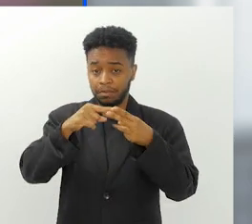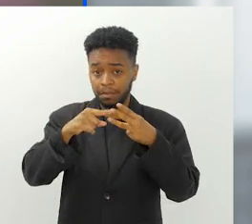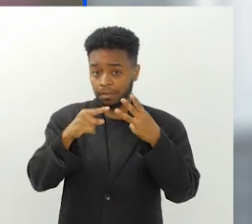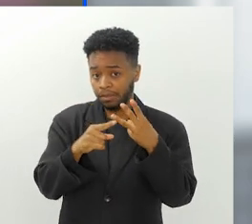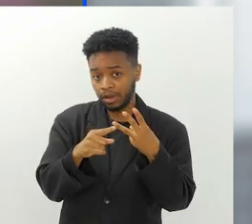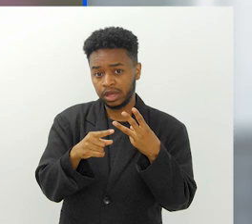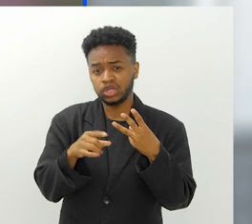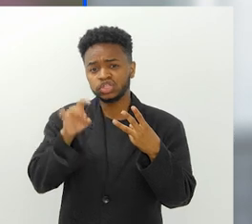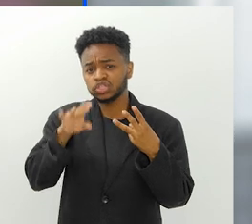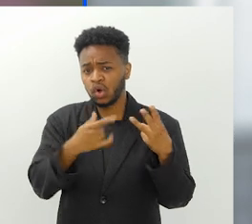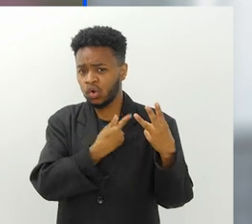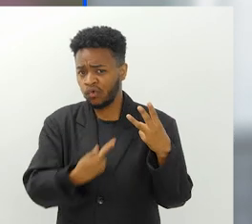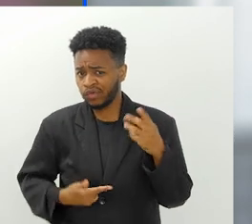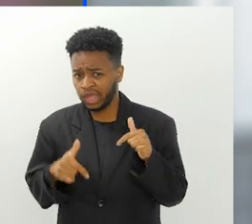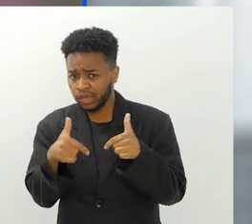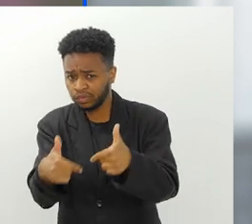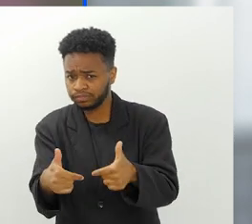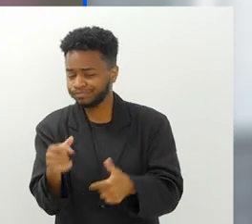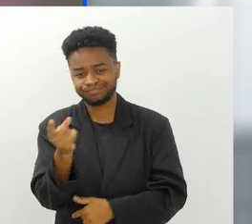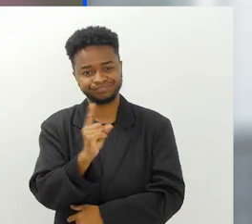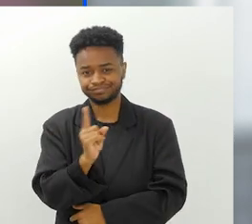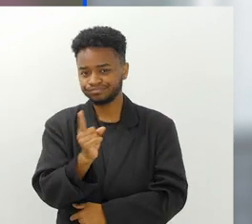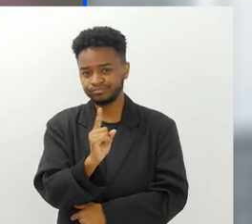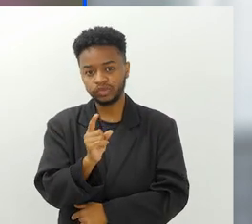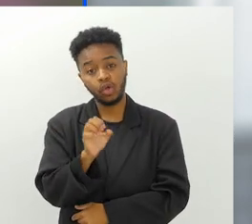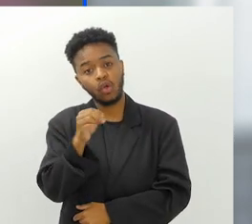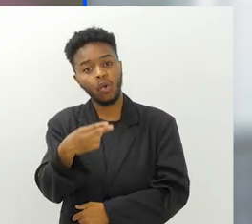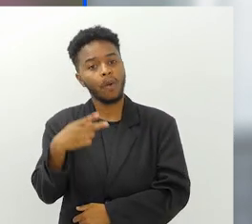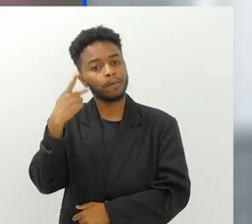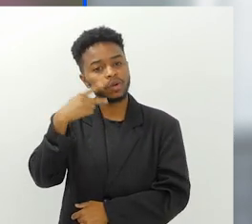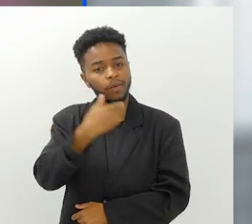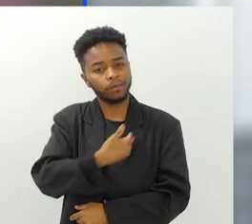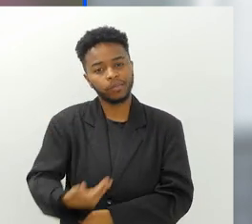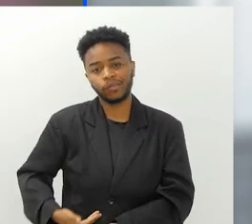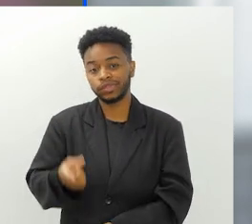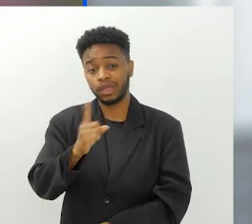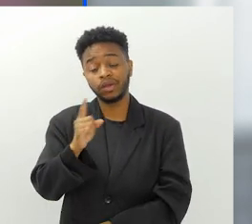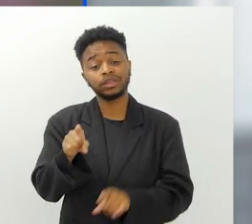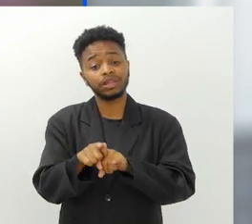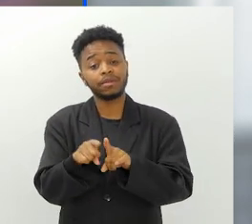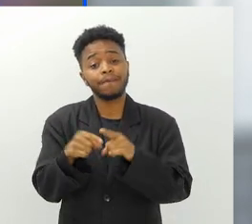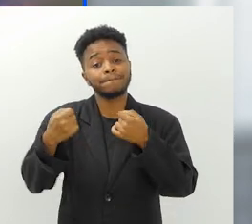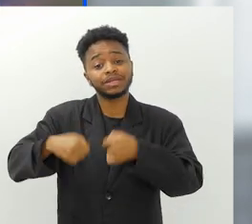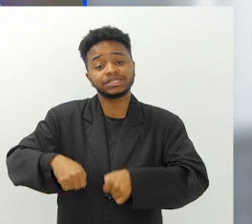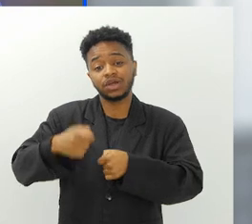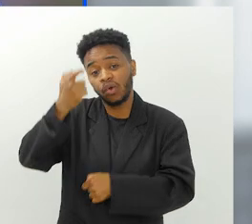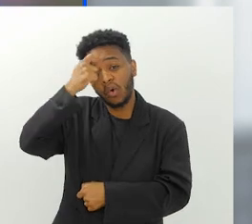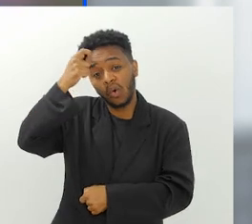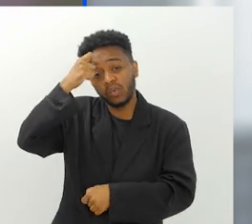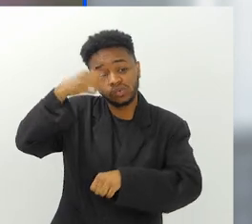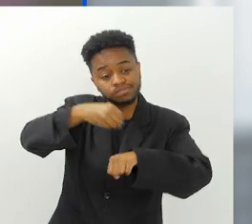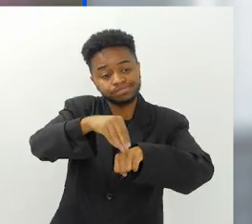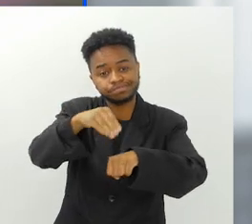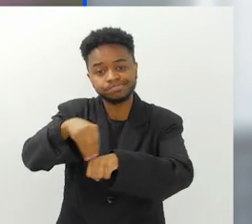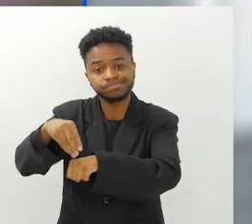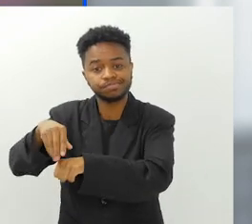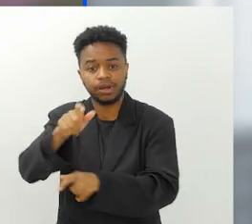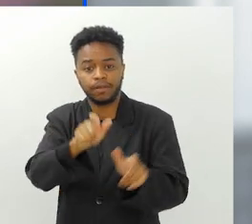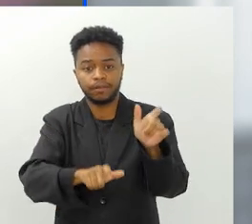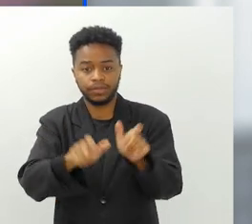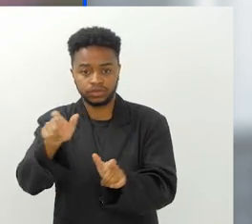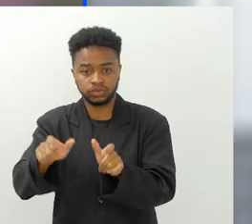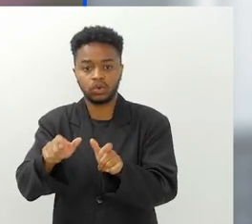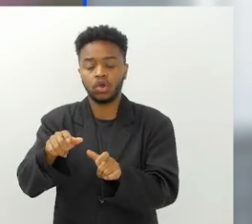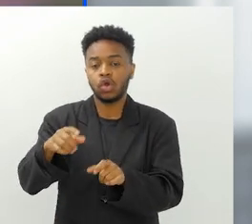Isso tudo não depende só do governo e de ações de políticas públicas, também depende de uma conscientização,